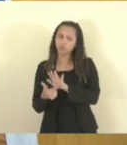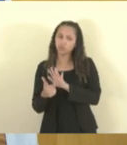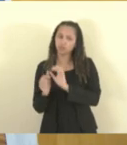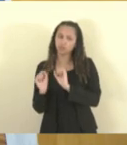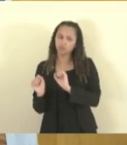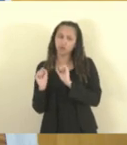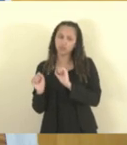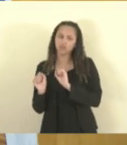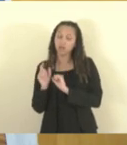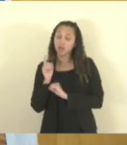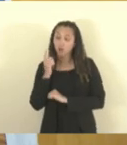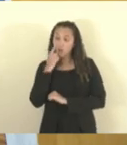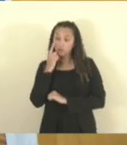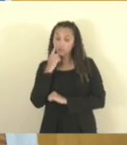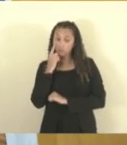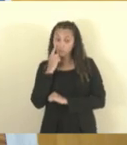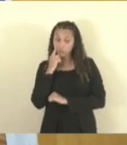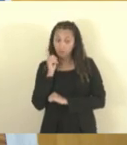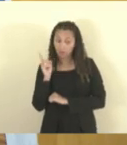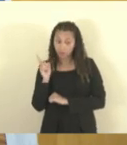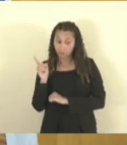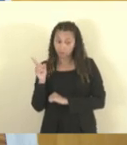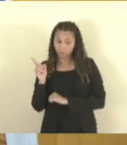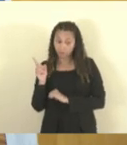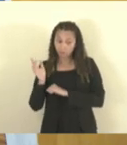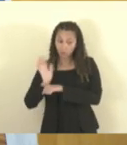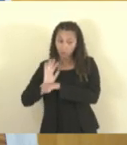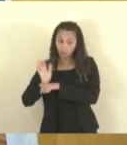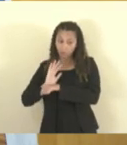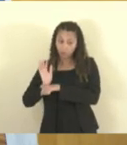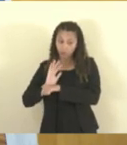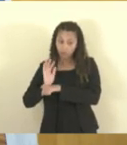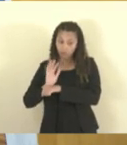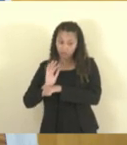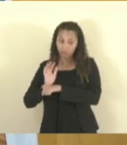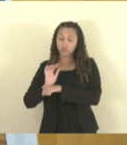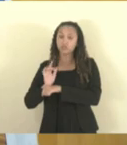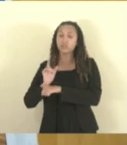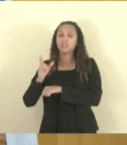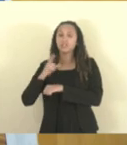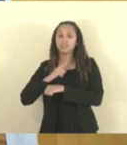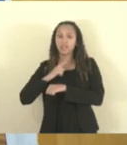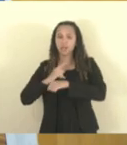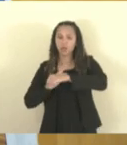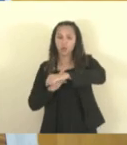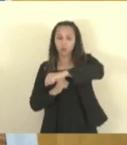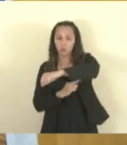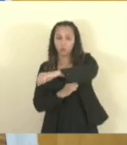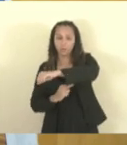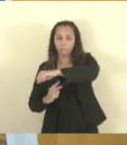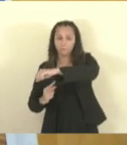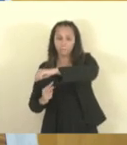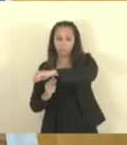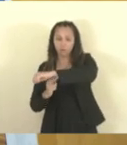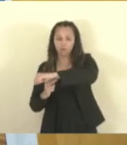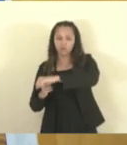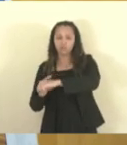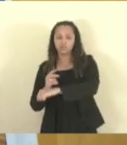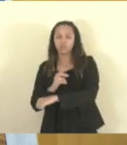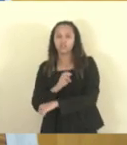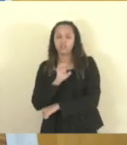Esse local é um local em que existe uma ponte, rodovia ES